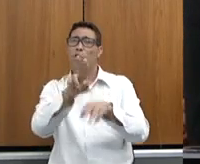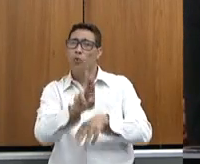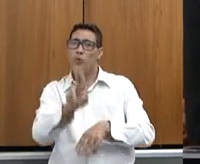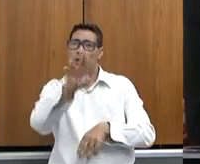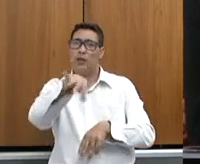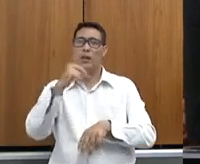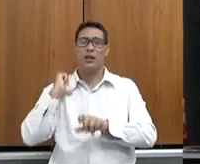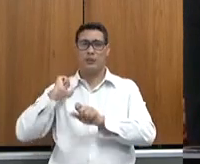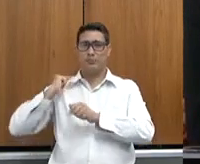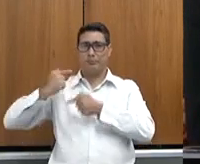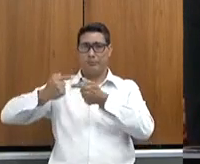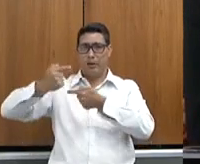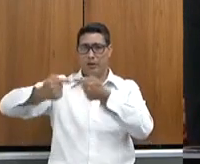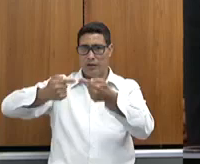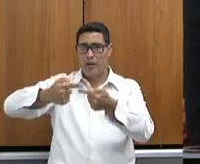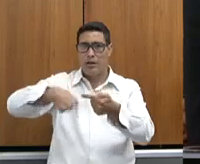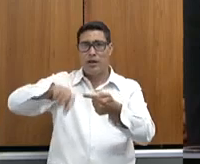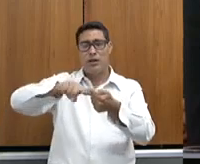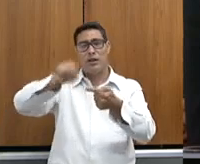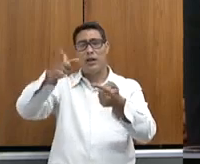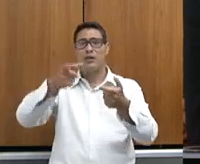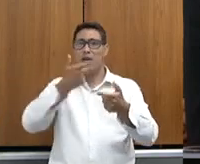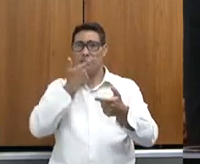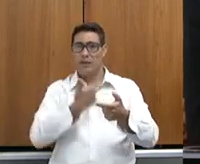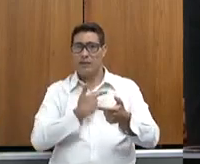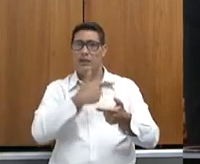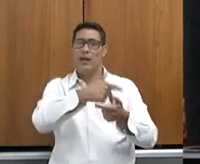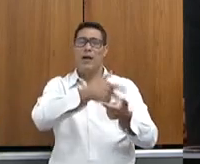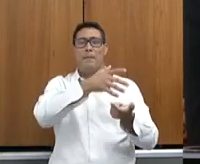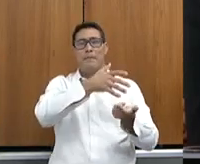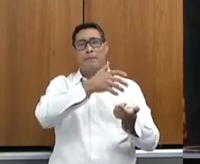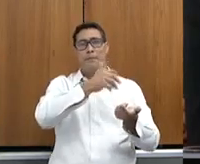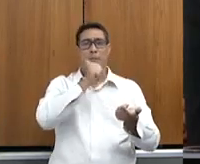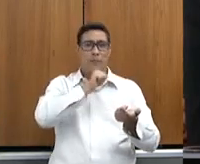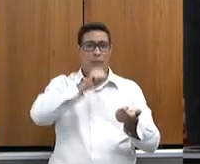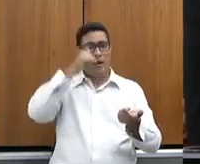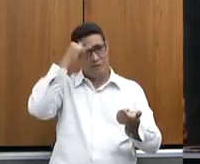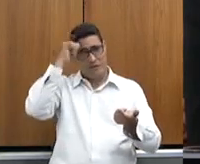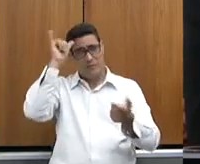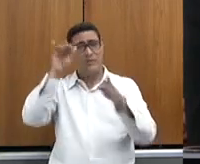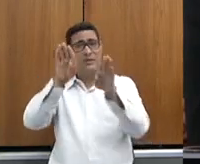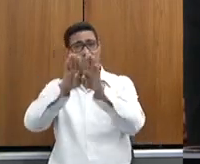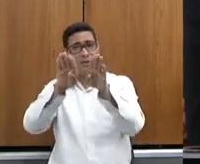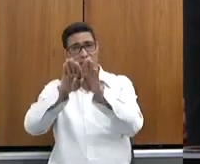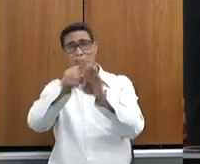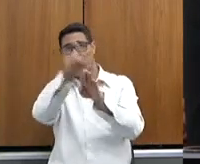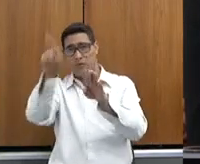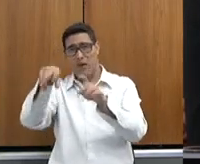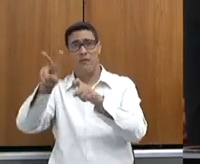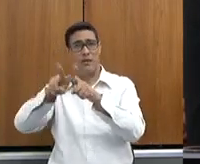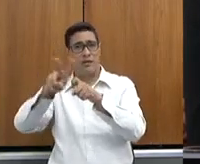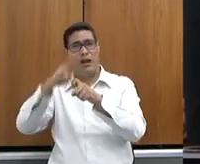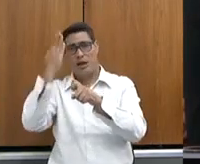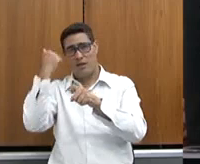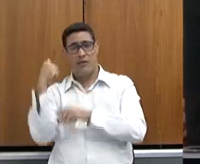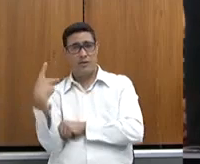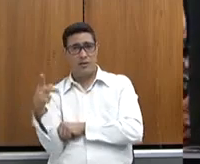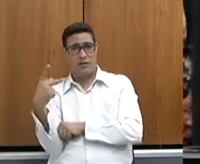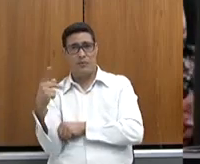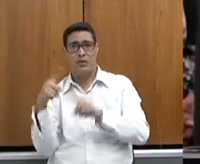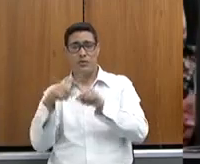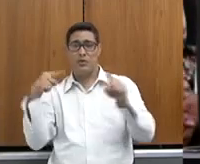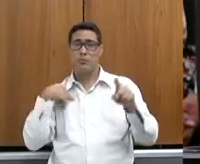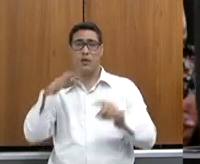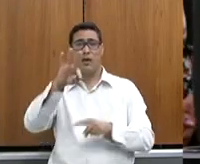pequenos produtores, não dizer que as fêmeas também no rebanho são importantes, o senhor é veterinário, sabe disso, mas o touro replica